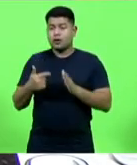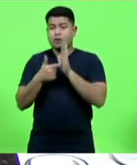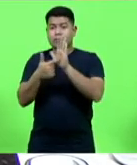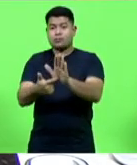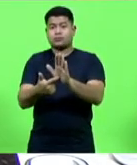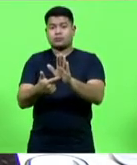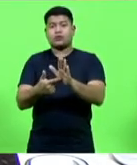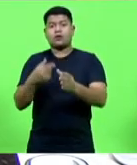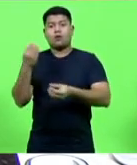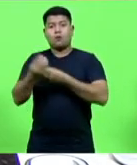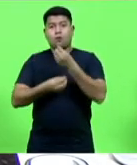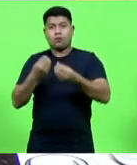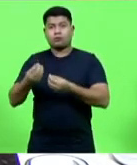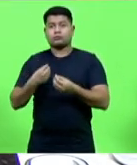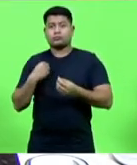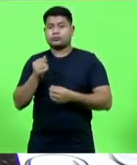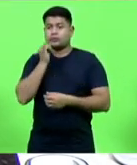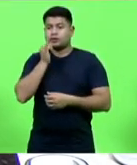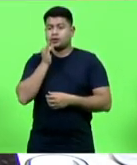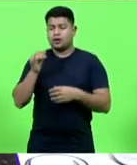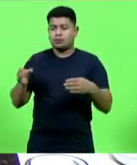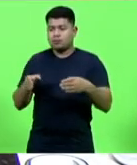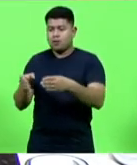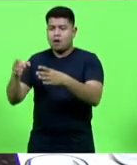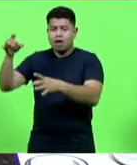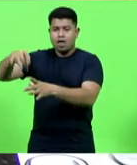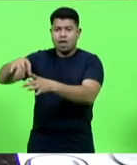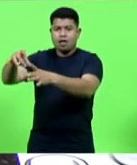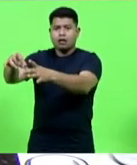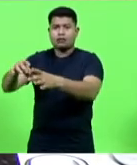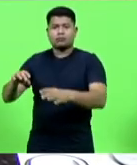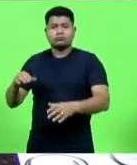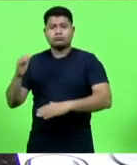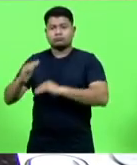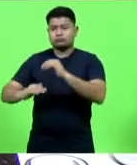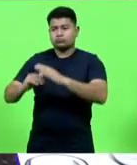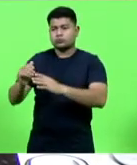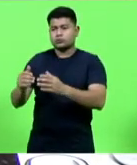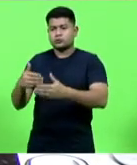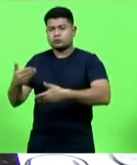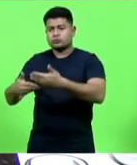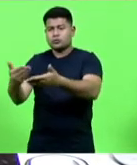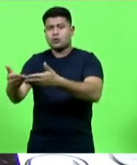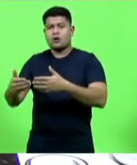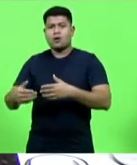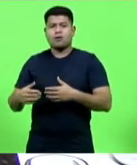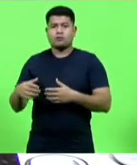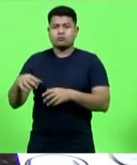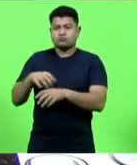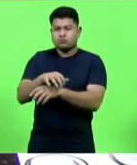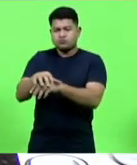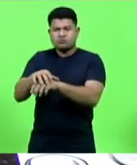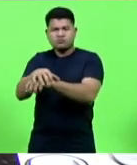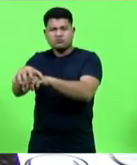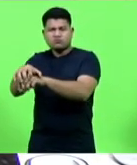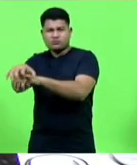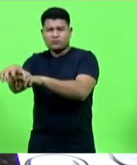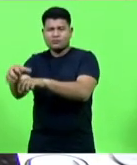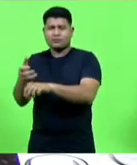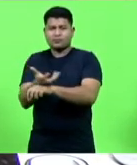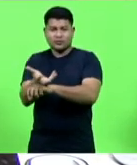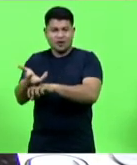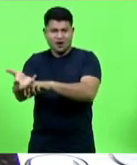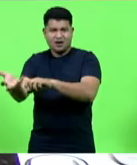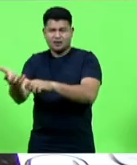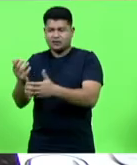como fazer uma horta comunitária, como melhorar, quem sabe, uma pastagem. Aqui, deputado José Milton Schaefer, que atua